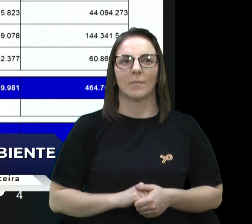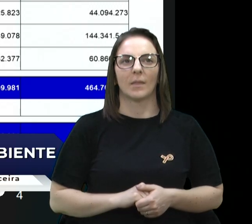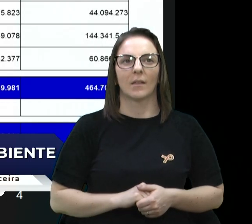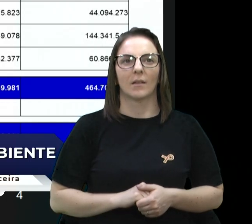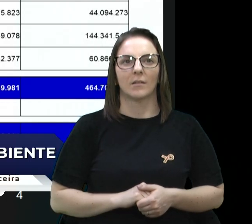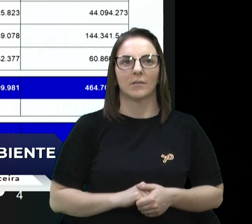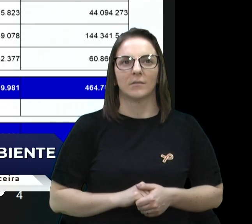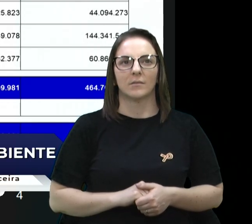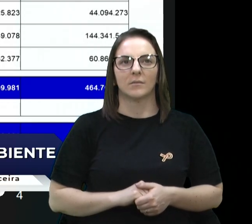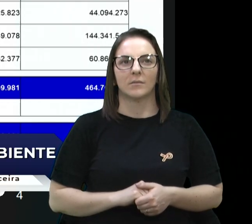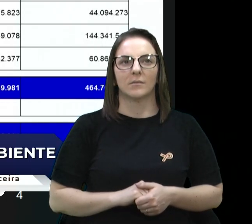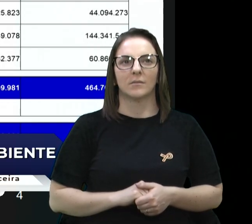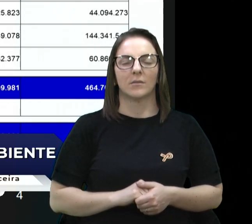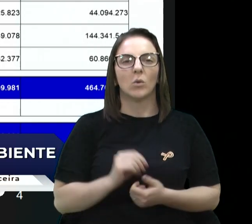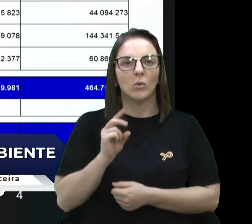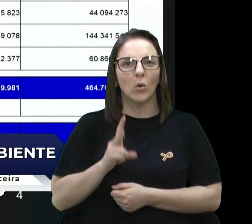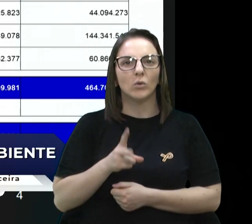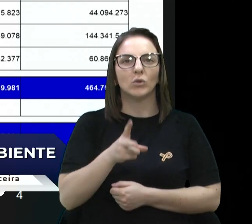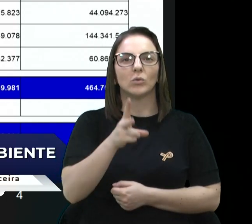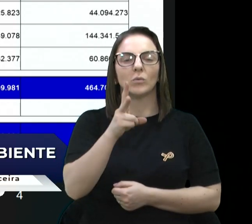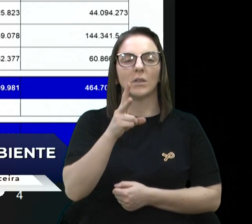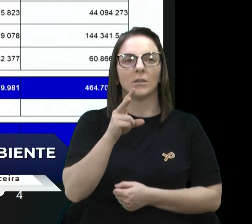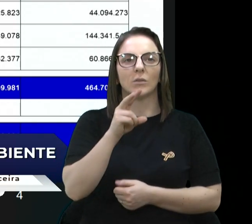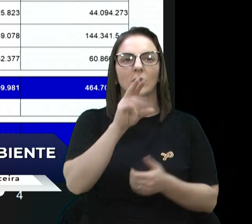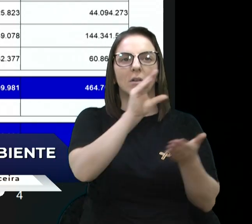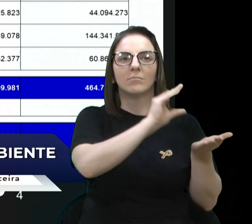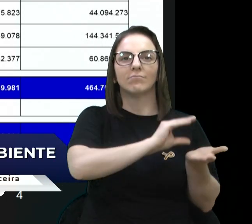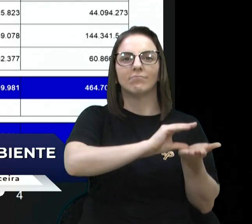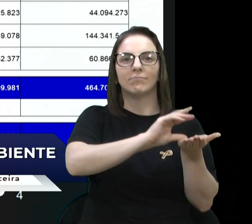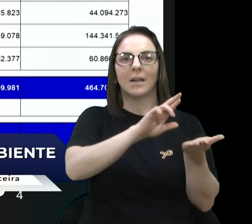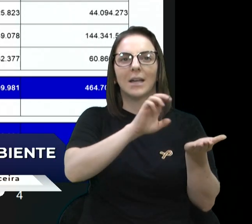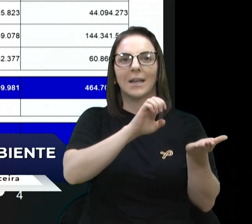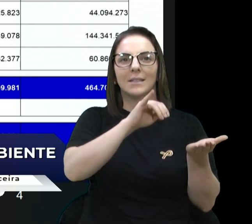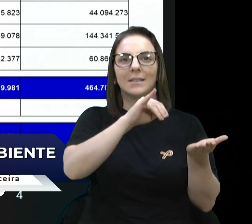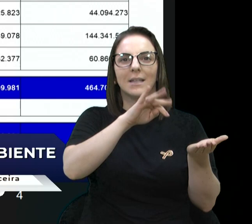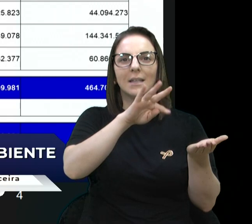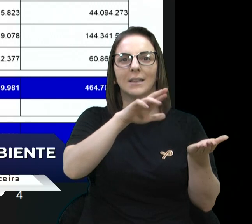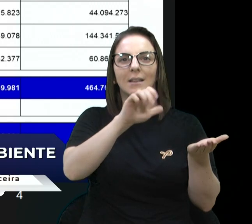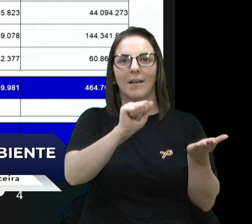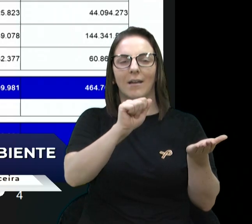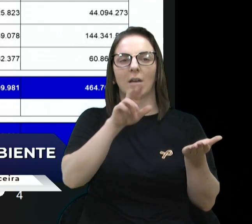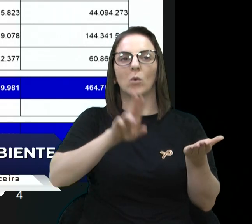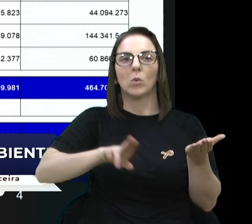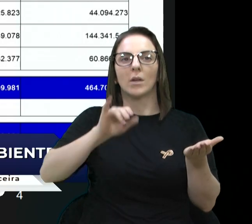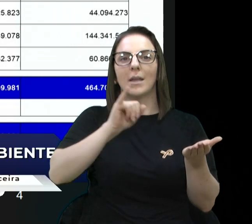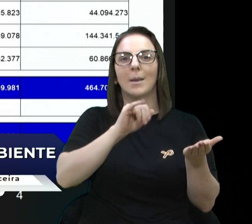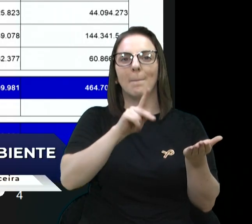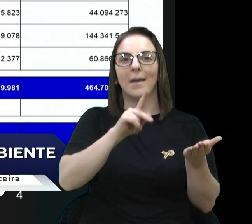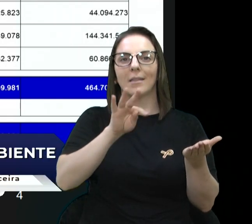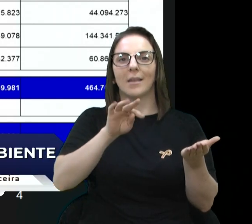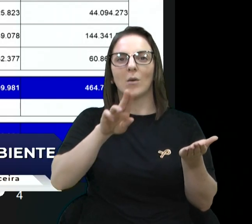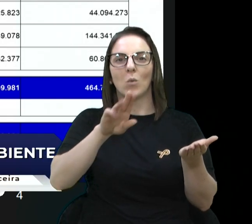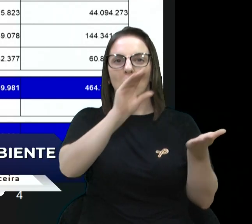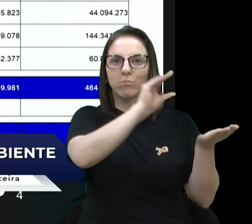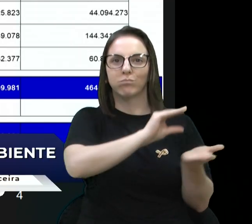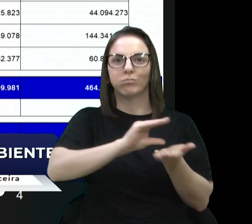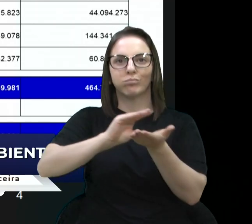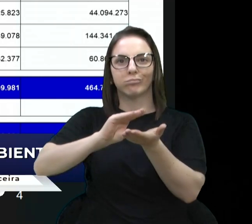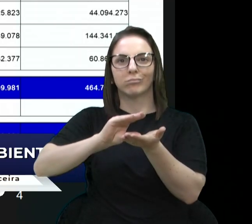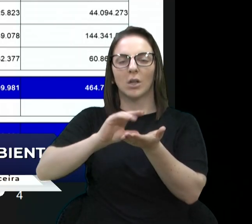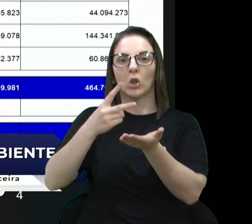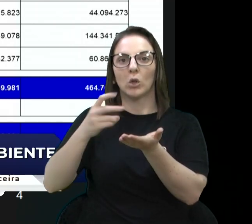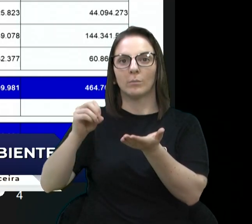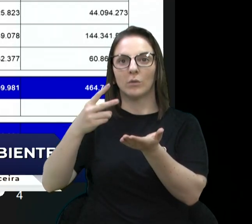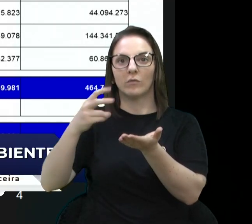Então, continuando com as receitas. Receitas com IPT1, em 2020,